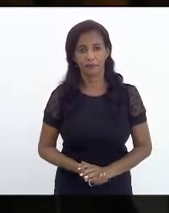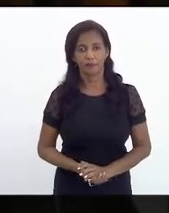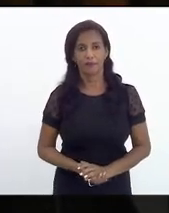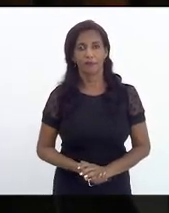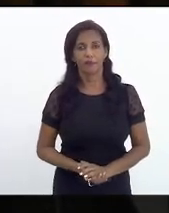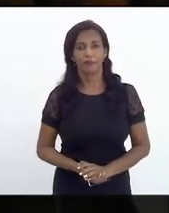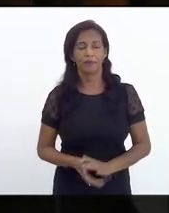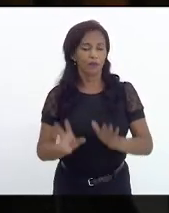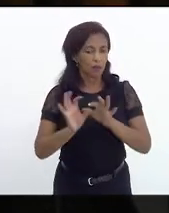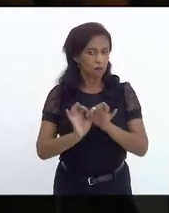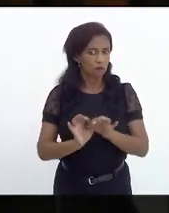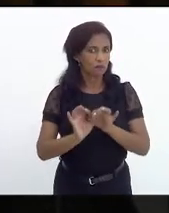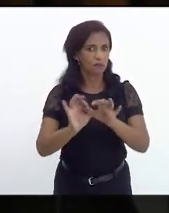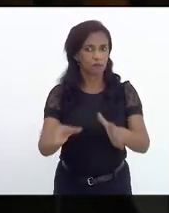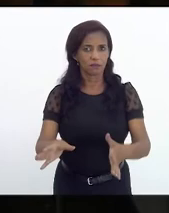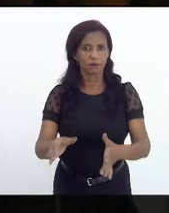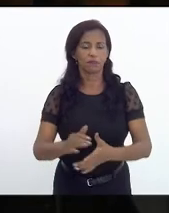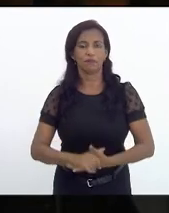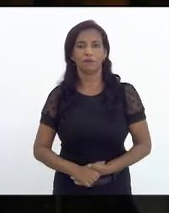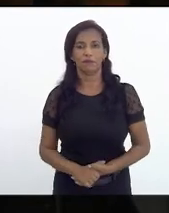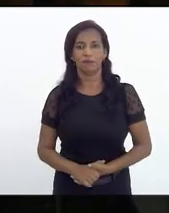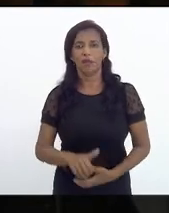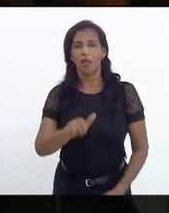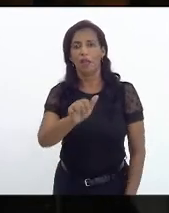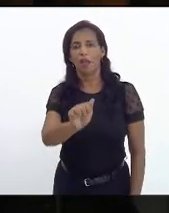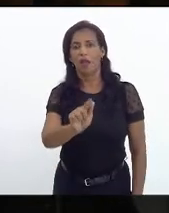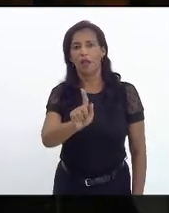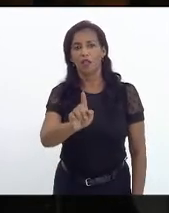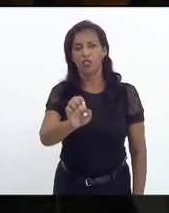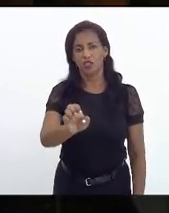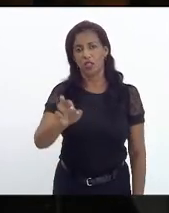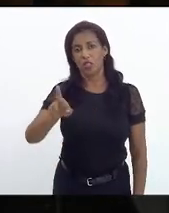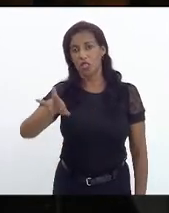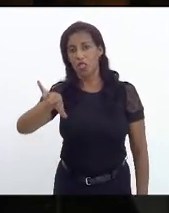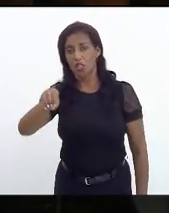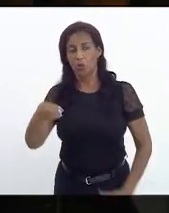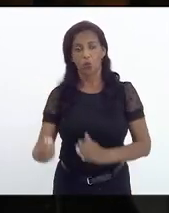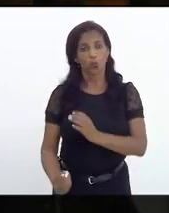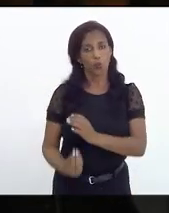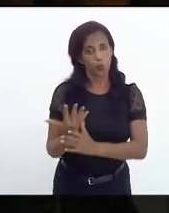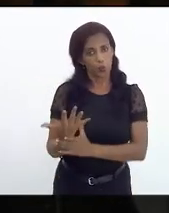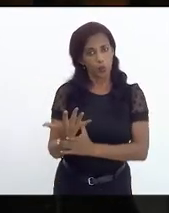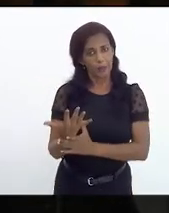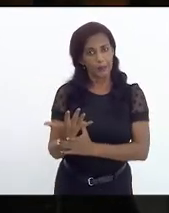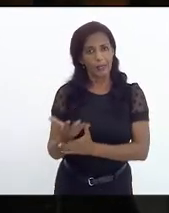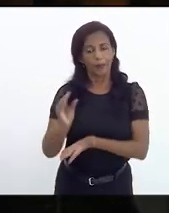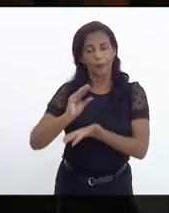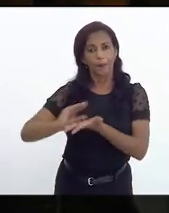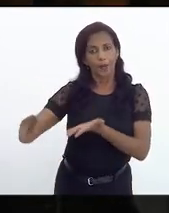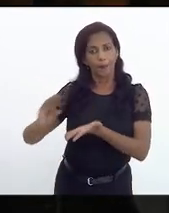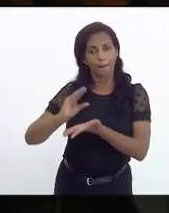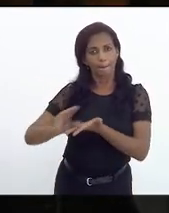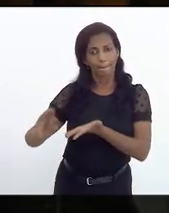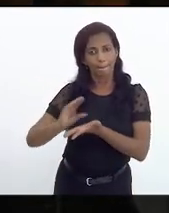que autoriza a AG Rio a criar uma linha de crédito